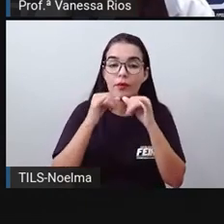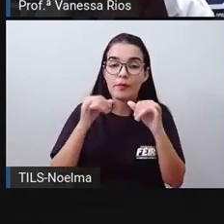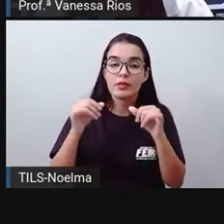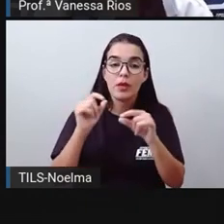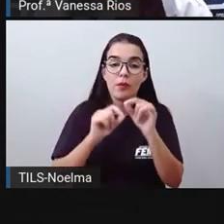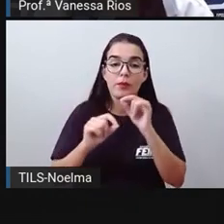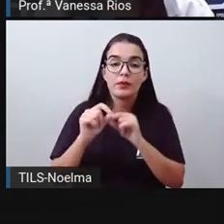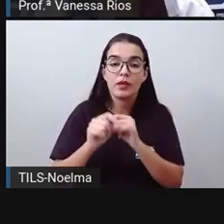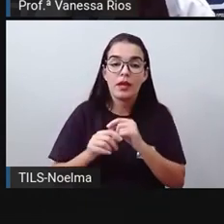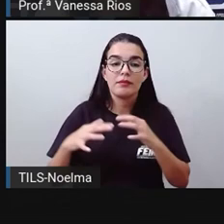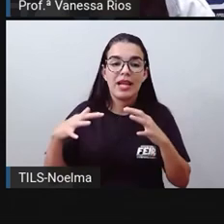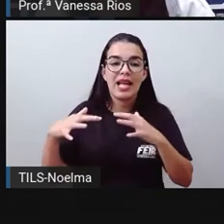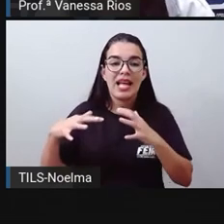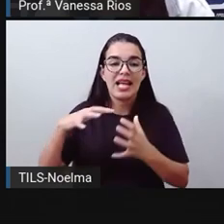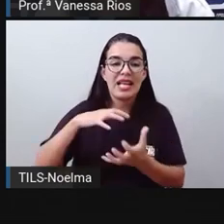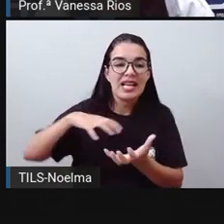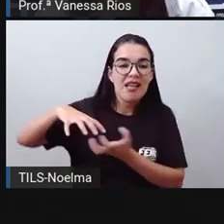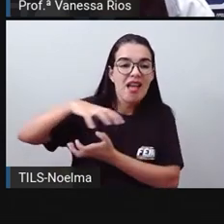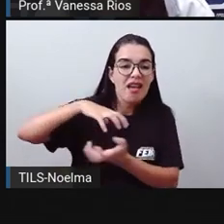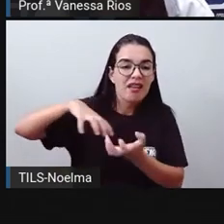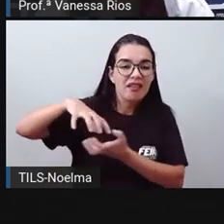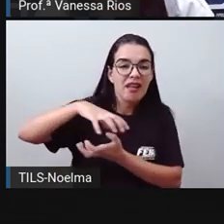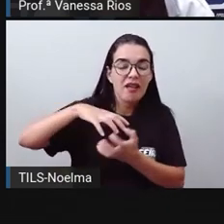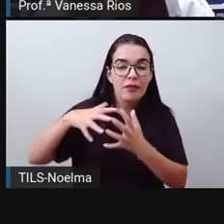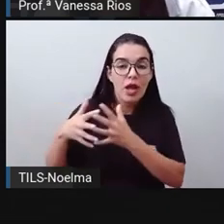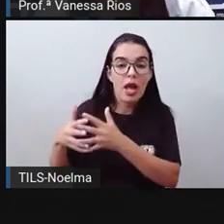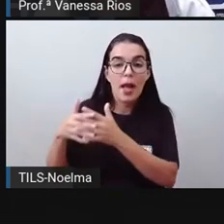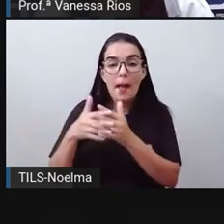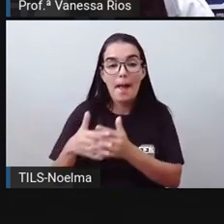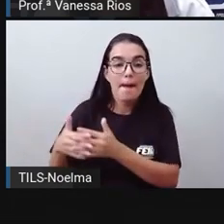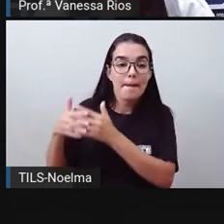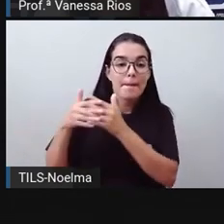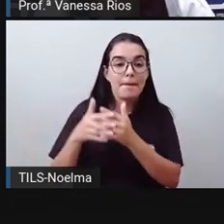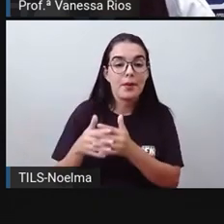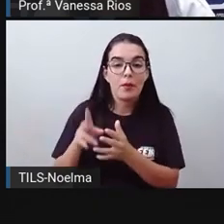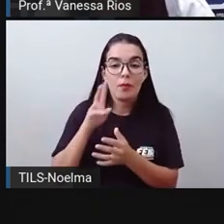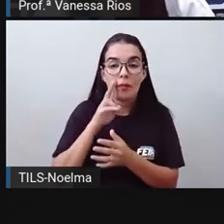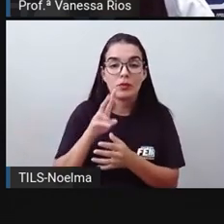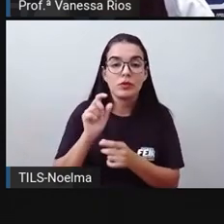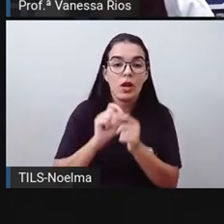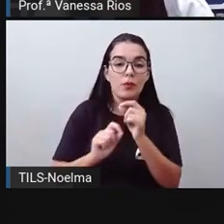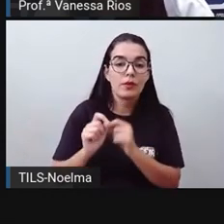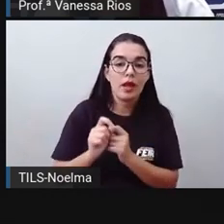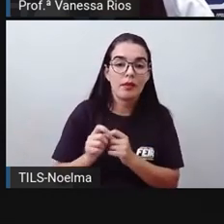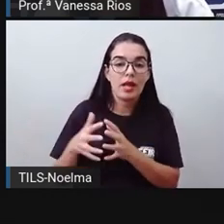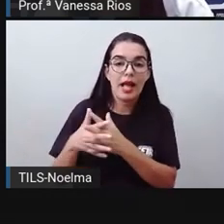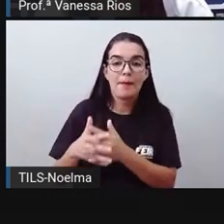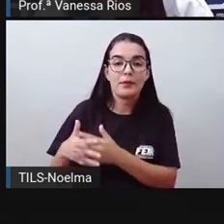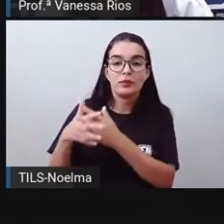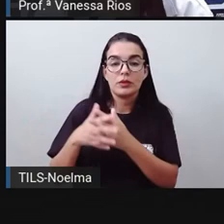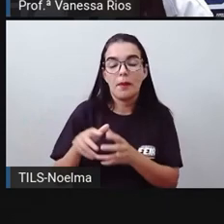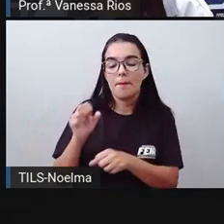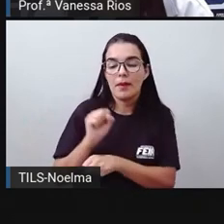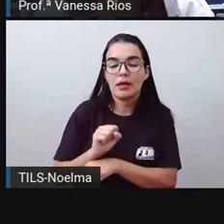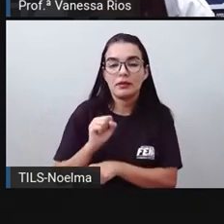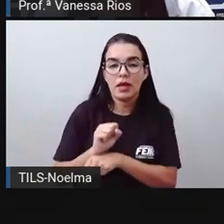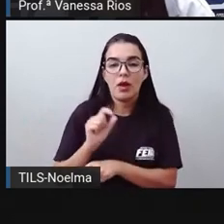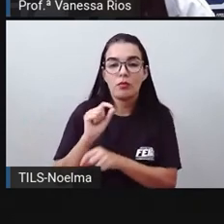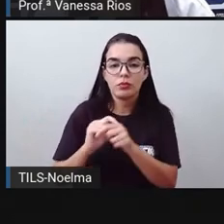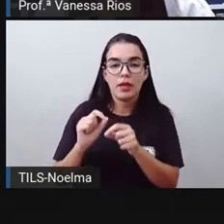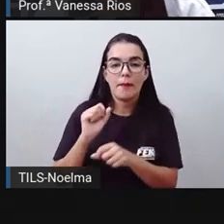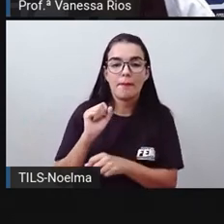da greve dos caminhoneiros. E aí a manchete da notícia é justamente essa, caminhoneiros começam a marcar